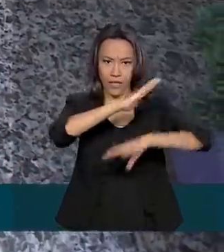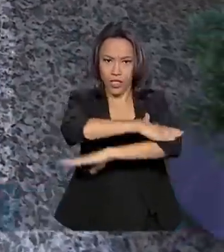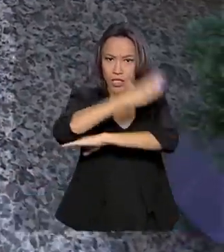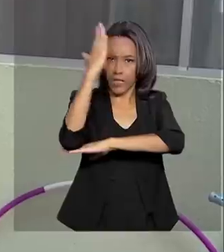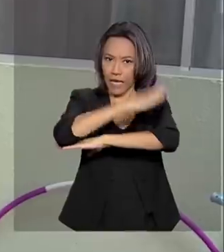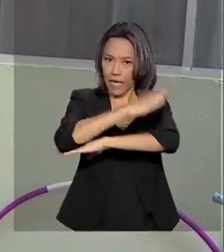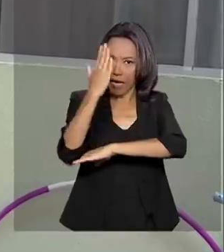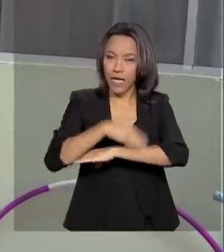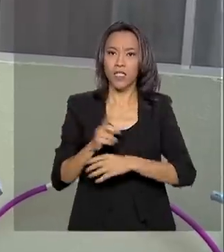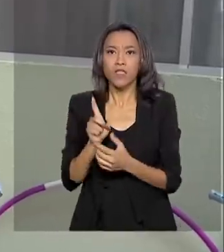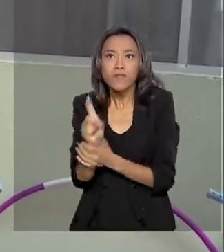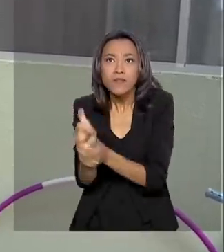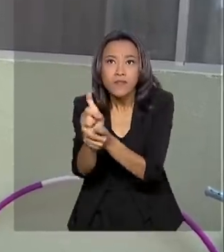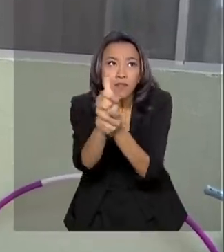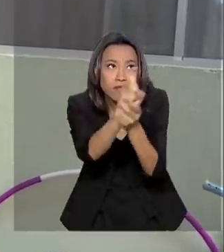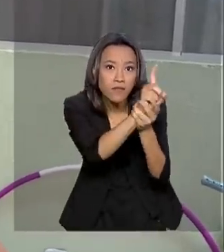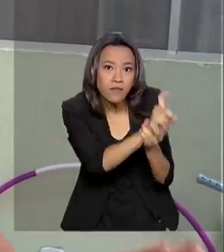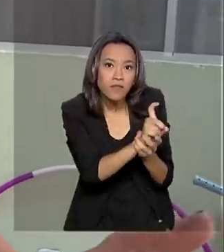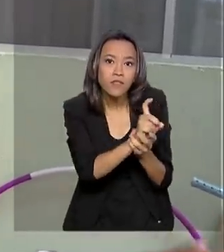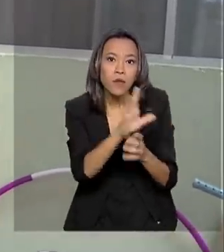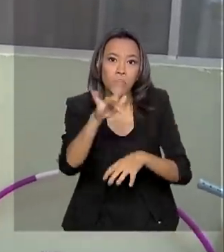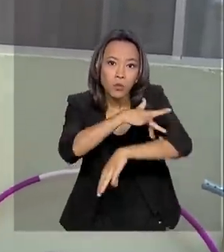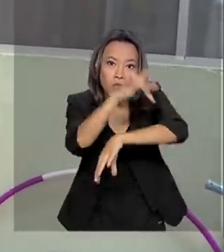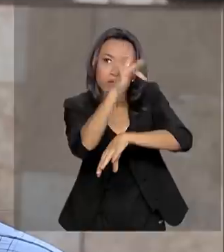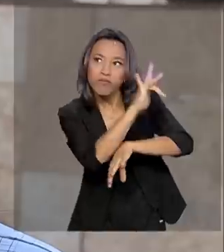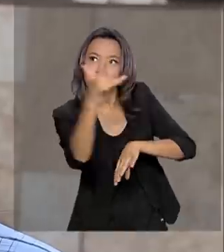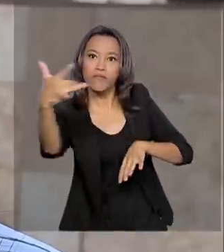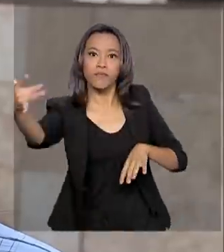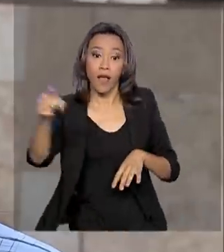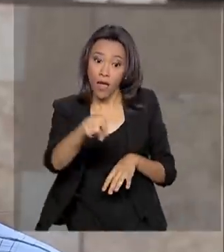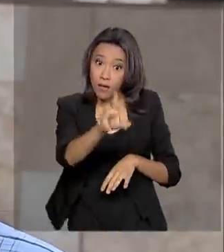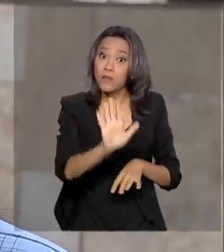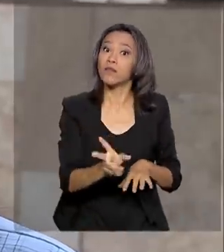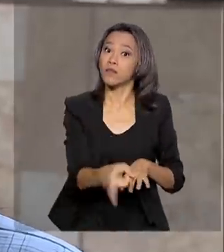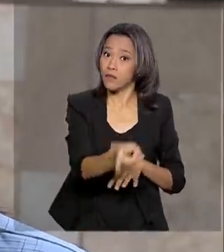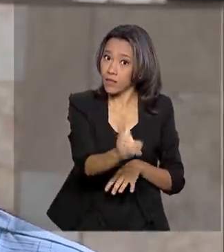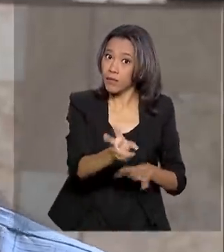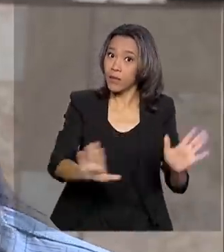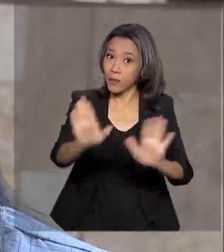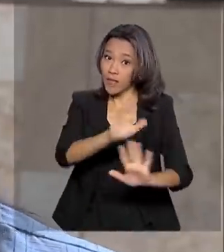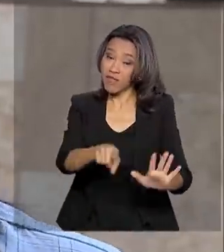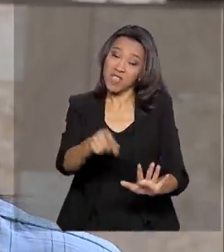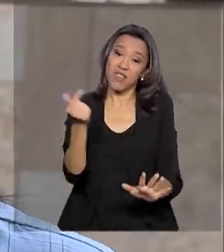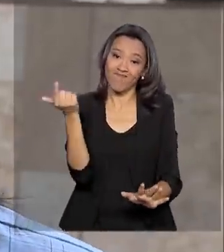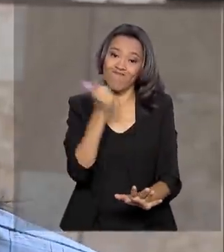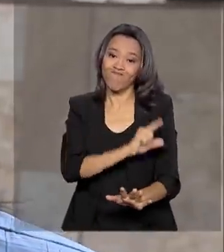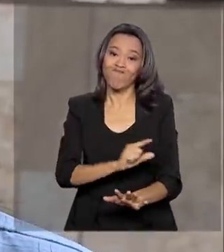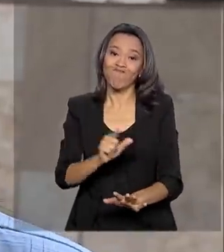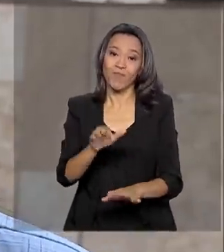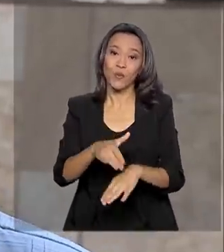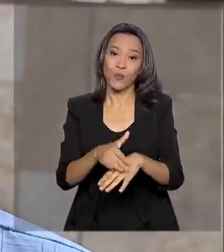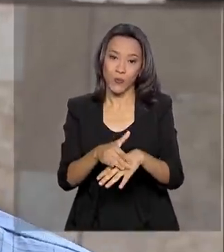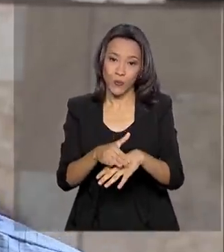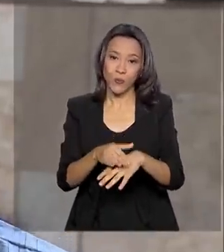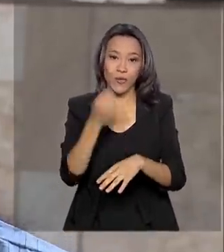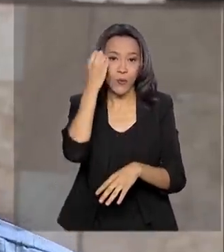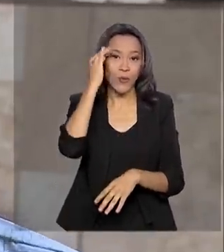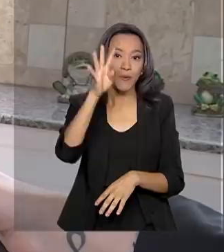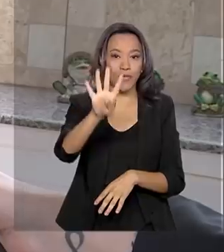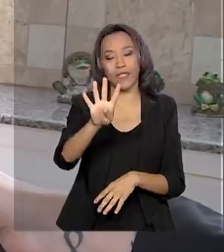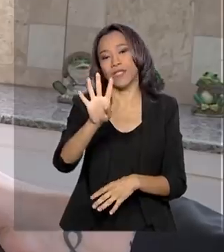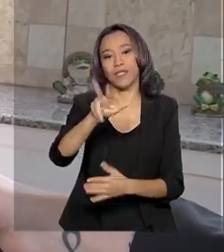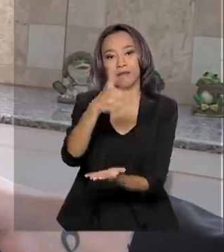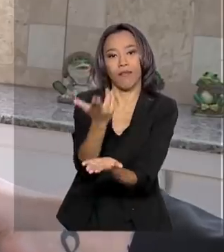mosquitos. Precauções que a Sida sempre tomou, o que não impediu que ela pegasse dengue e ficasse quatro dias